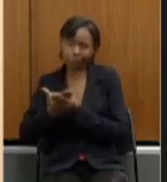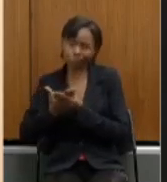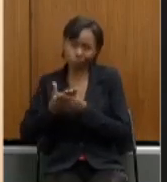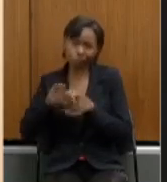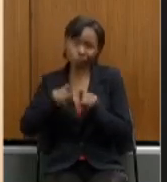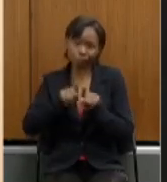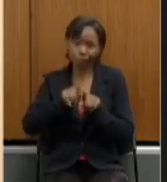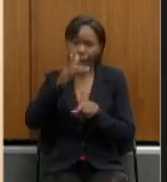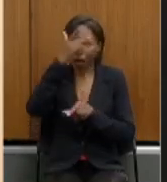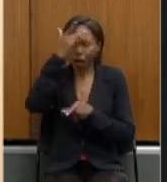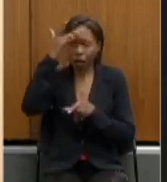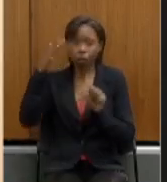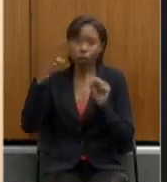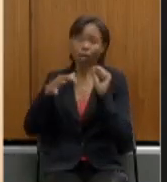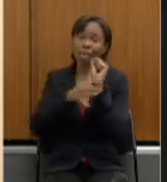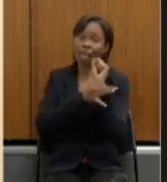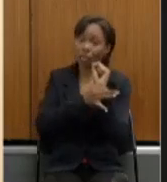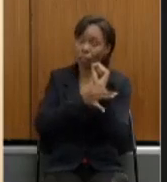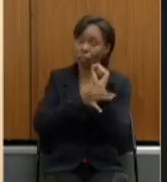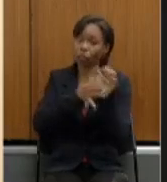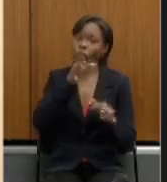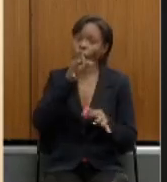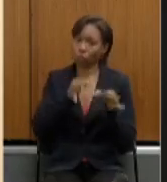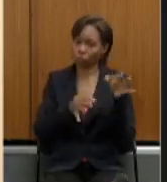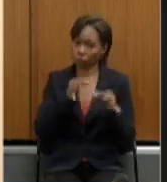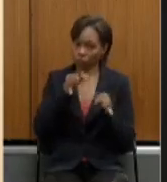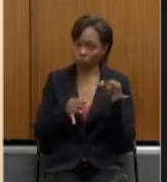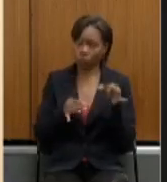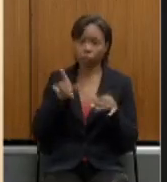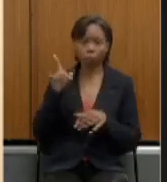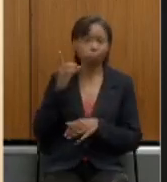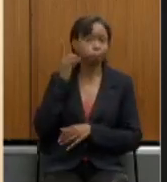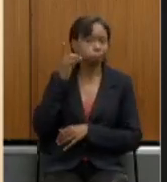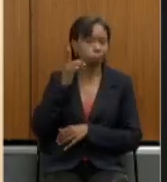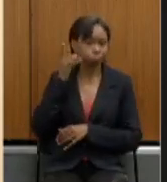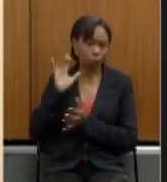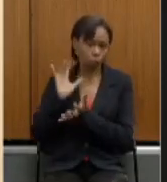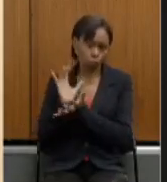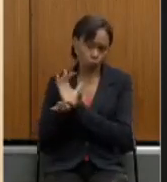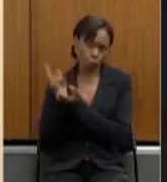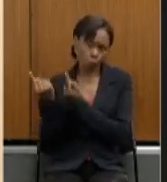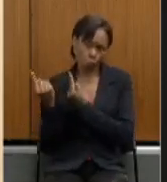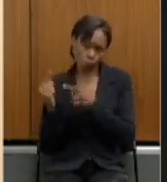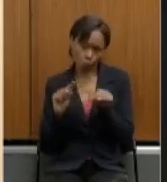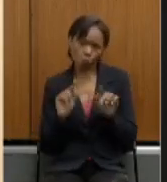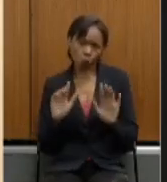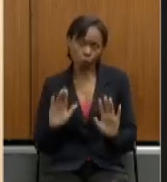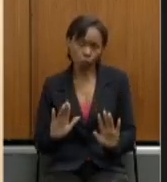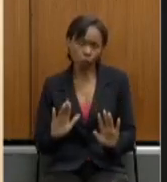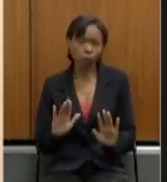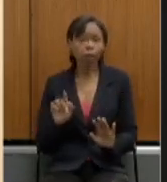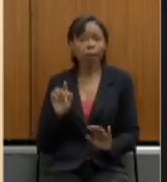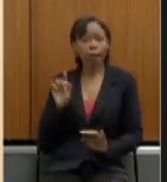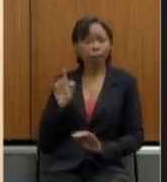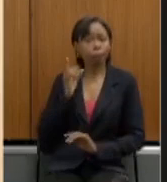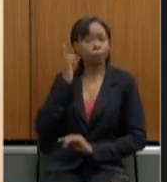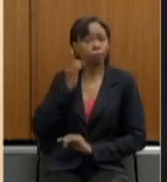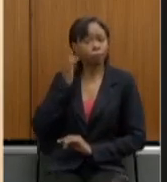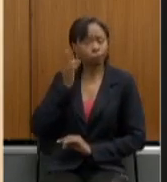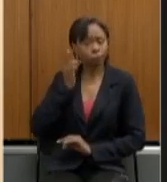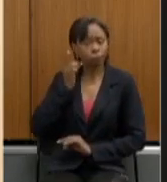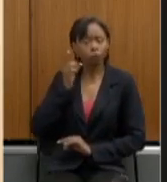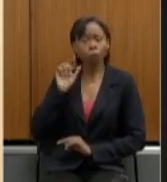empetrado por uma deputada da oposição o fundamento da deputada era de que